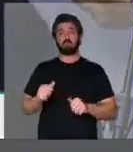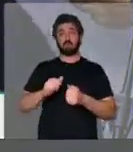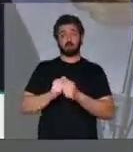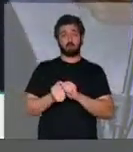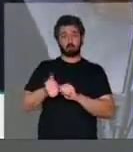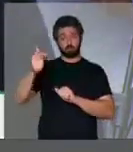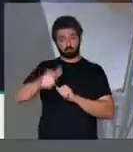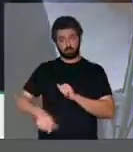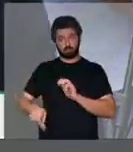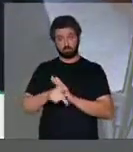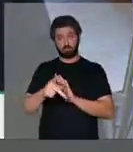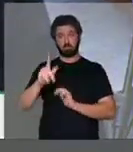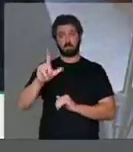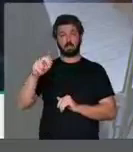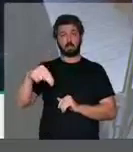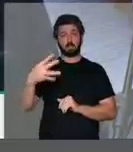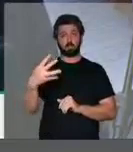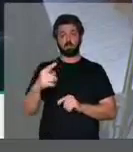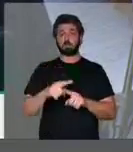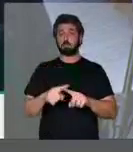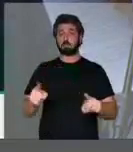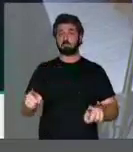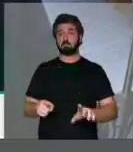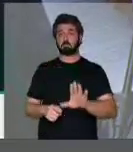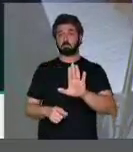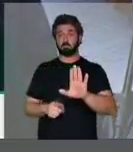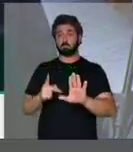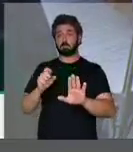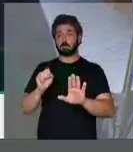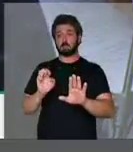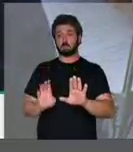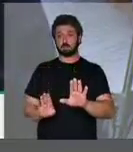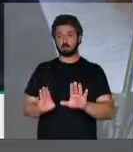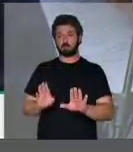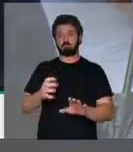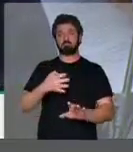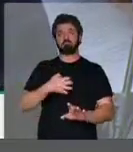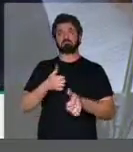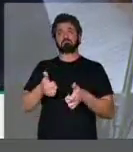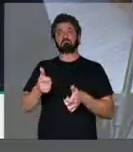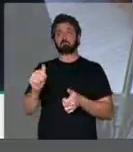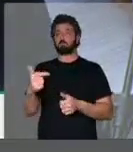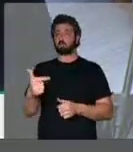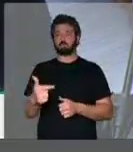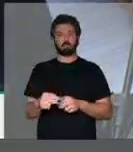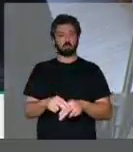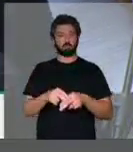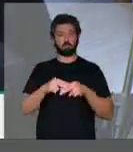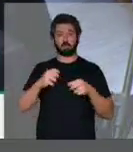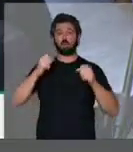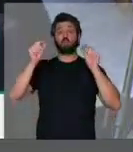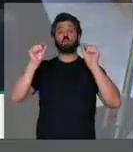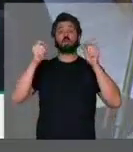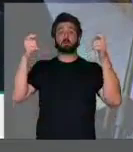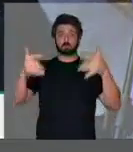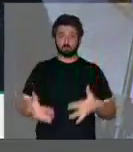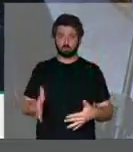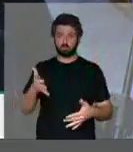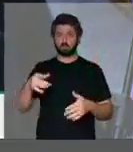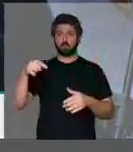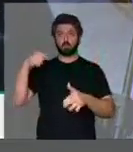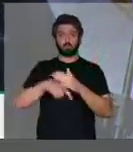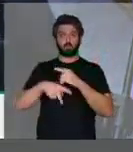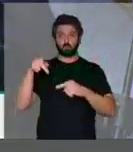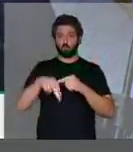readequação deste PLN4 no entanto, o PSB não se sente confortável pelas razões já explicitadas deste